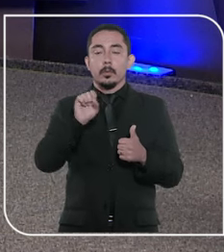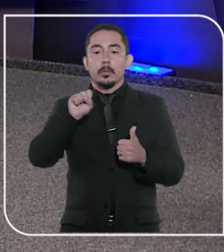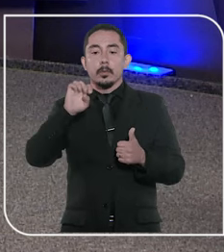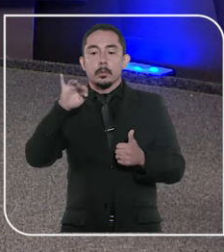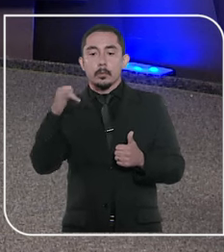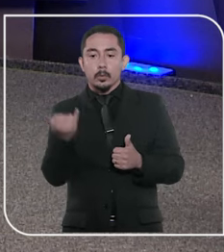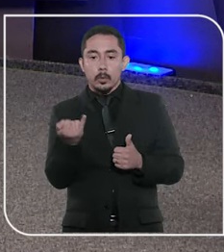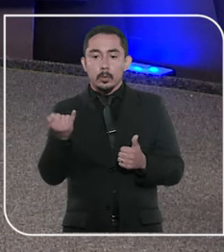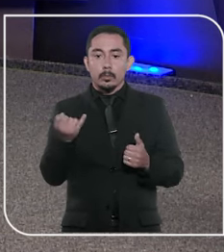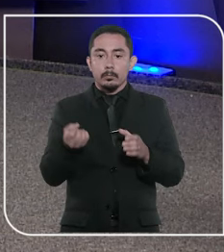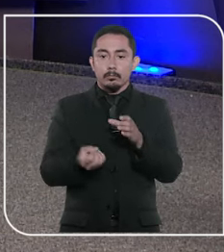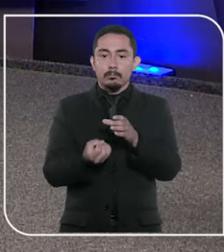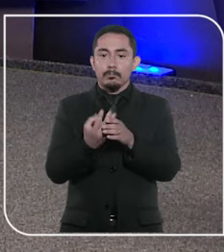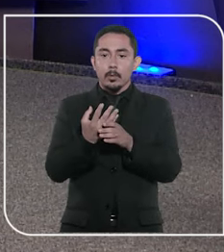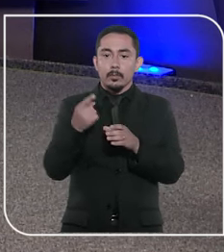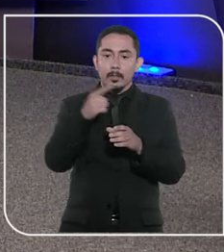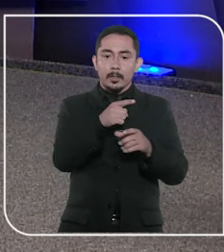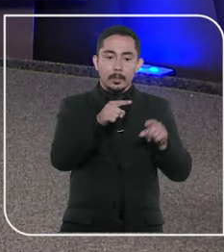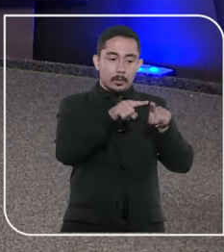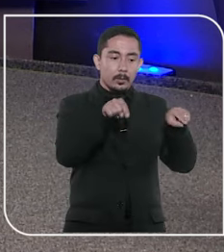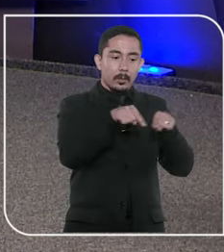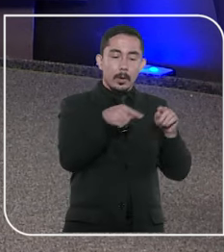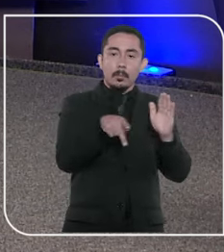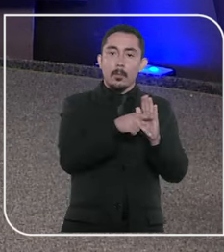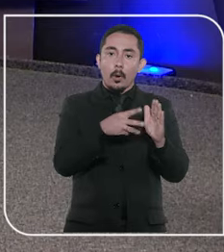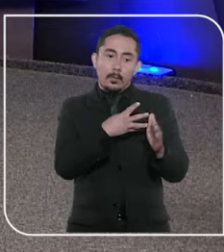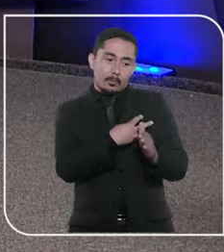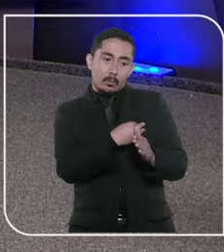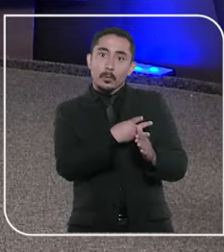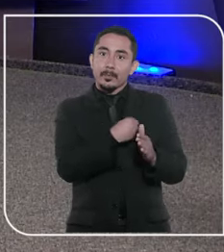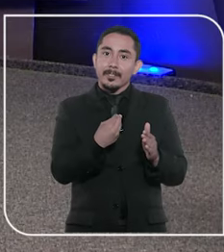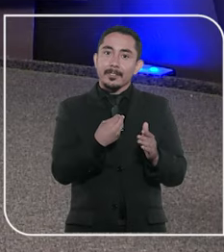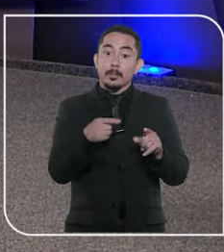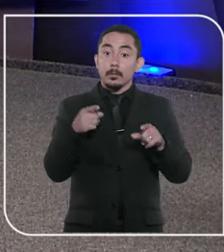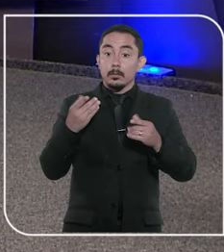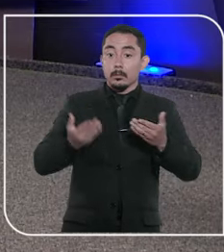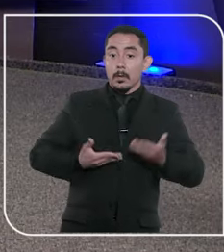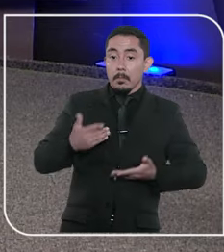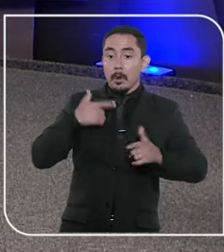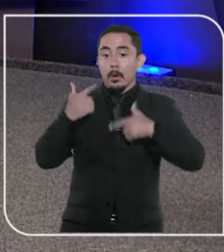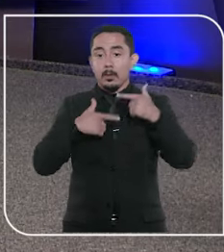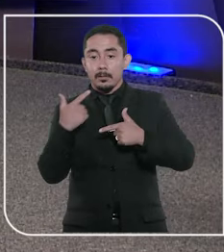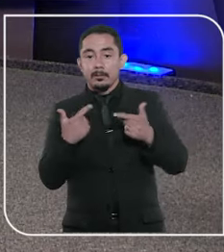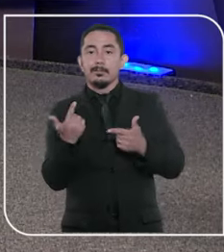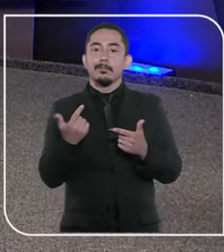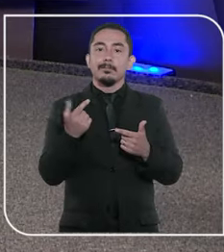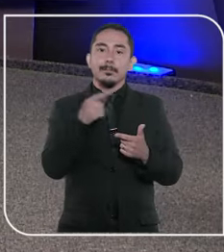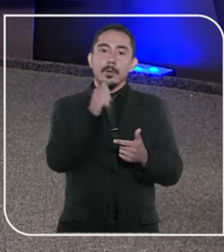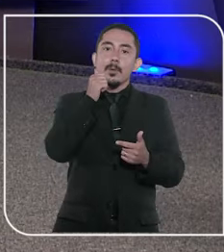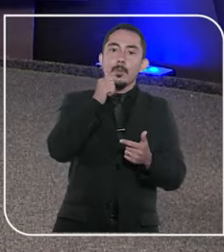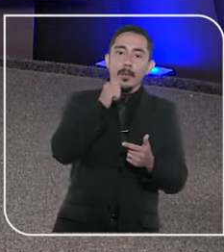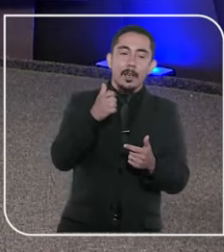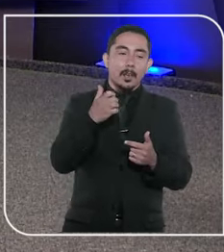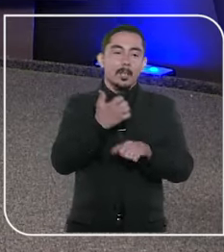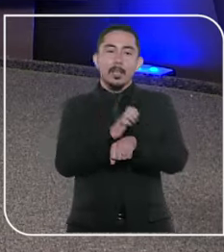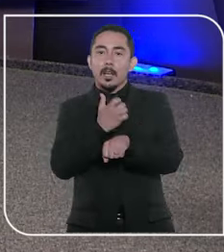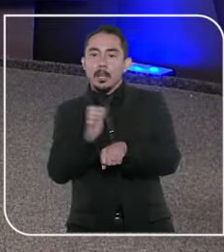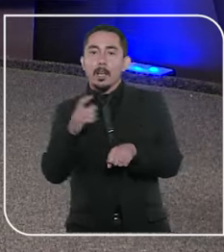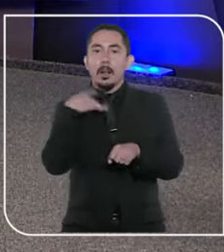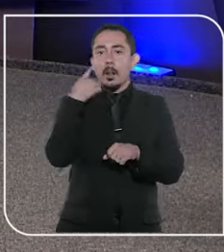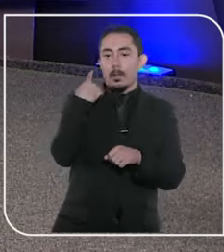notícia muito bacana. O STJ inaugurou uma nova sala de amamentação para o uso de servidoras,